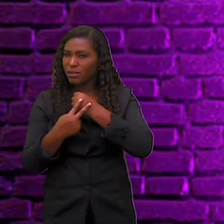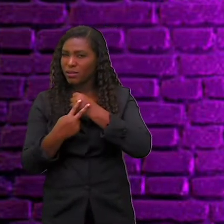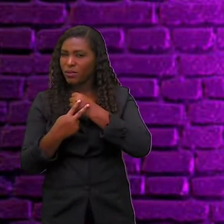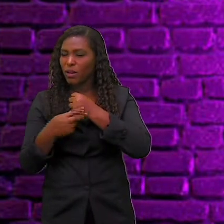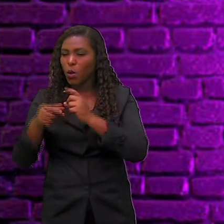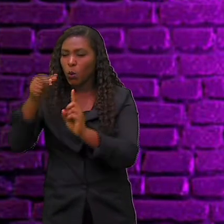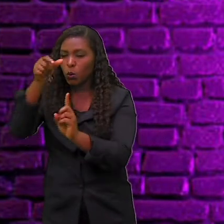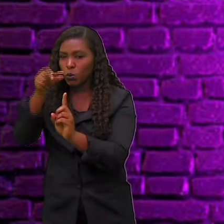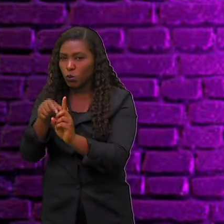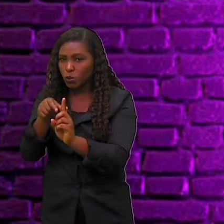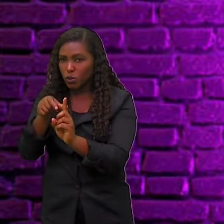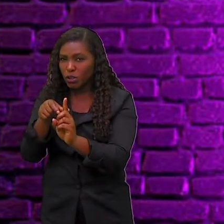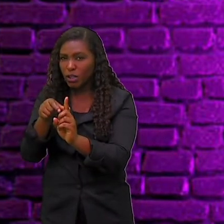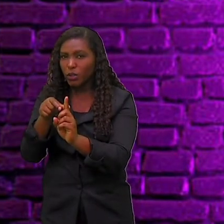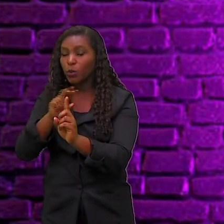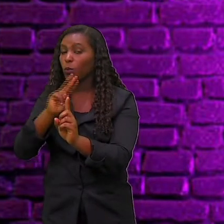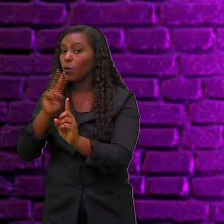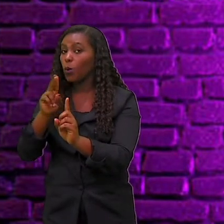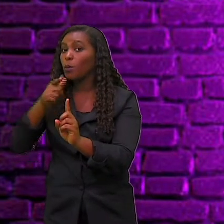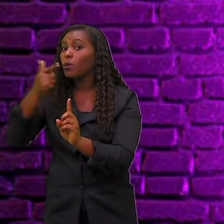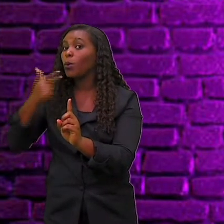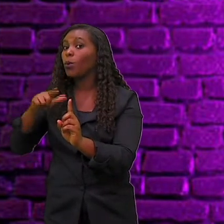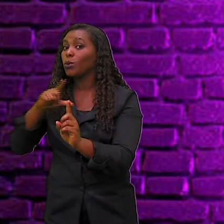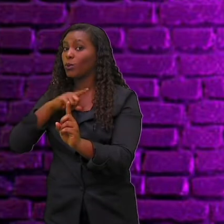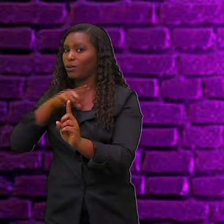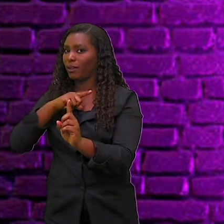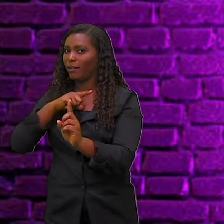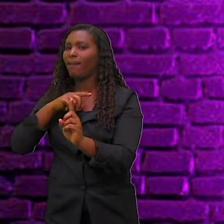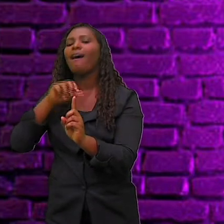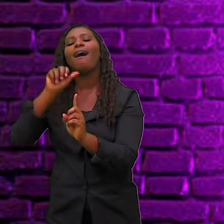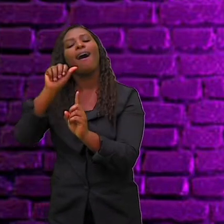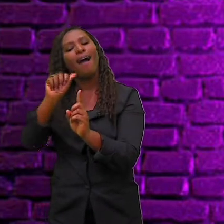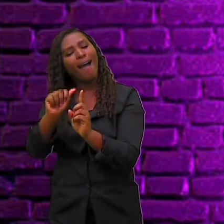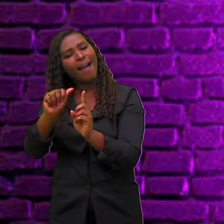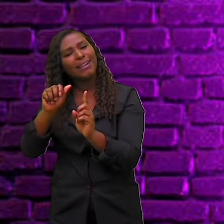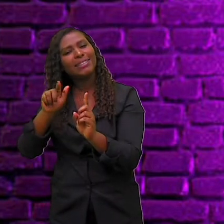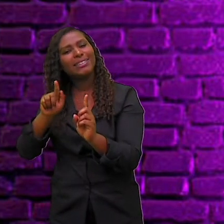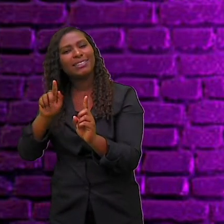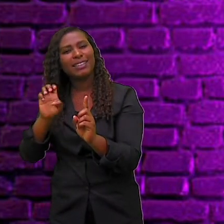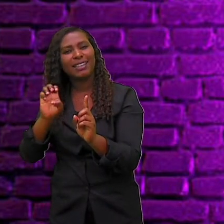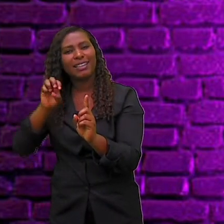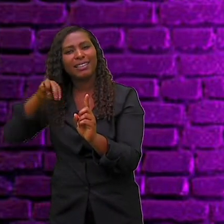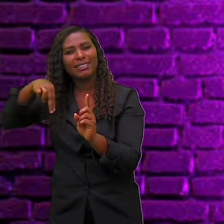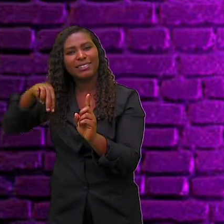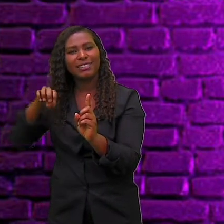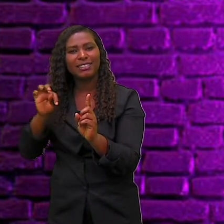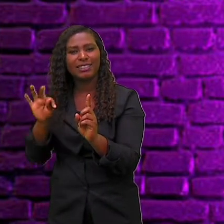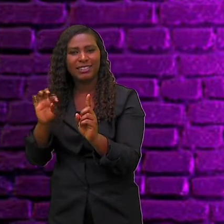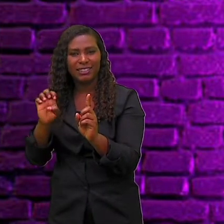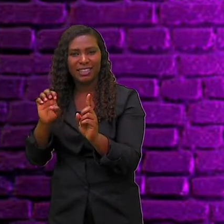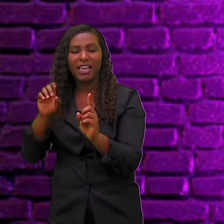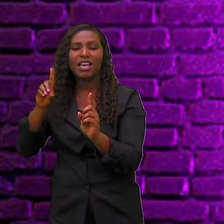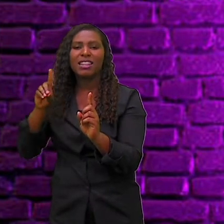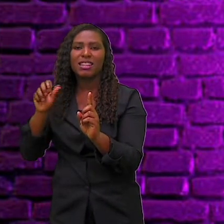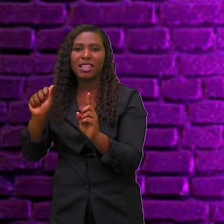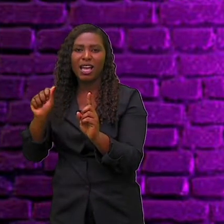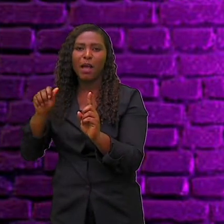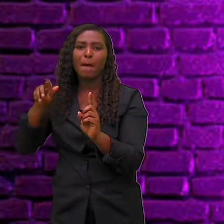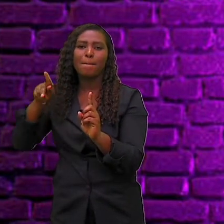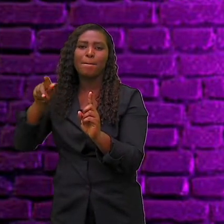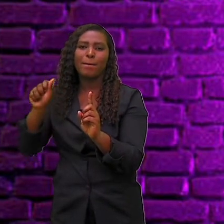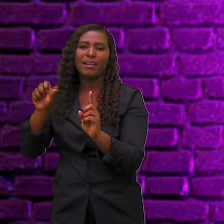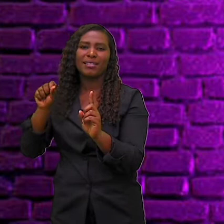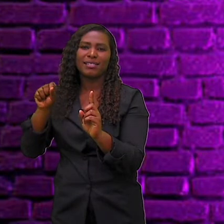nossa última aula? Isso mesmo. Agente da passiva. Gostei de ver, viu? Vocês estão ótimos hoje.